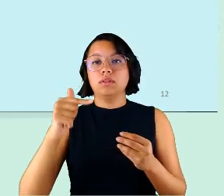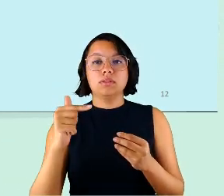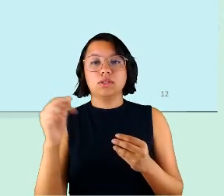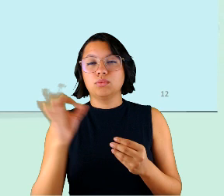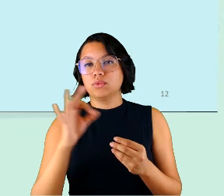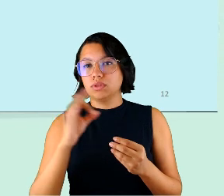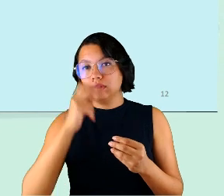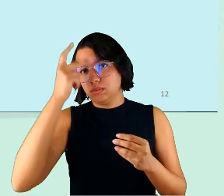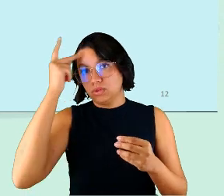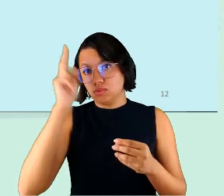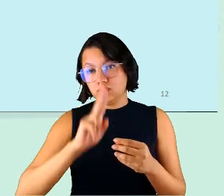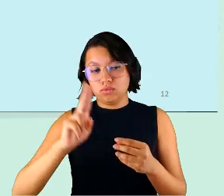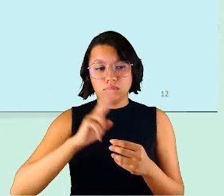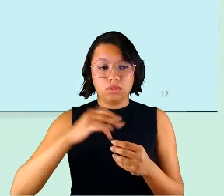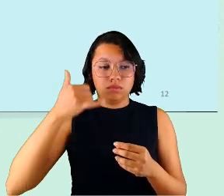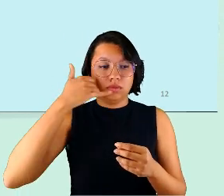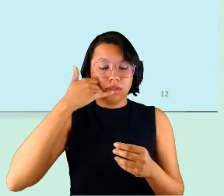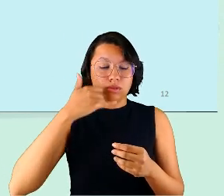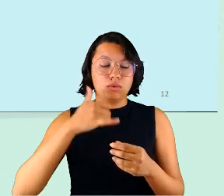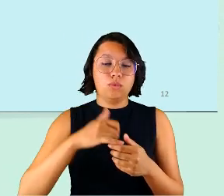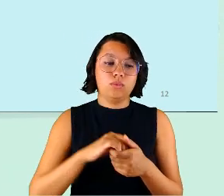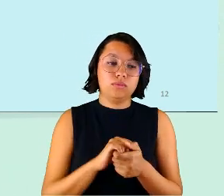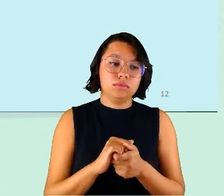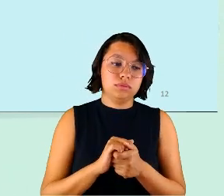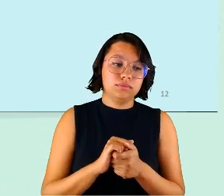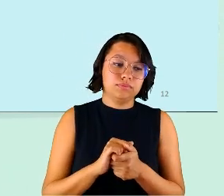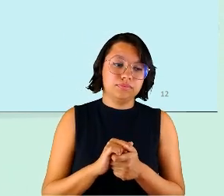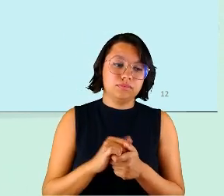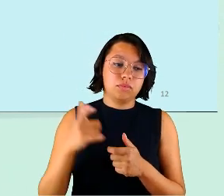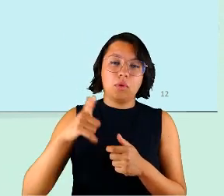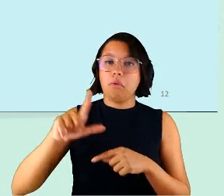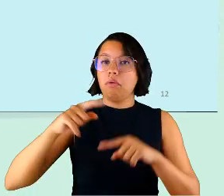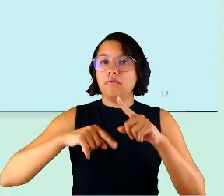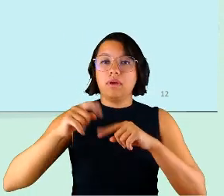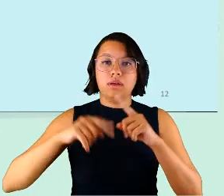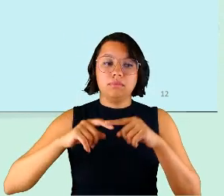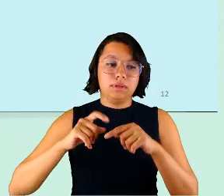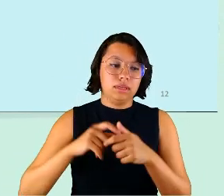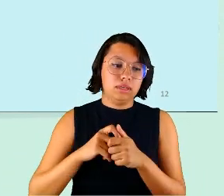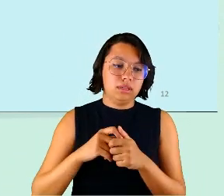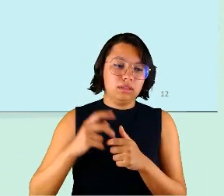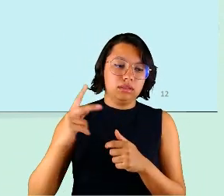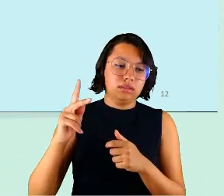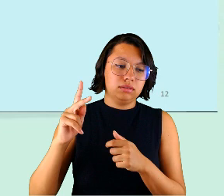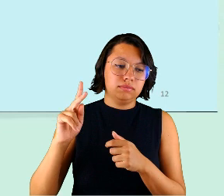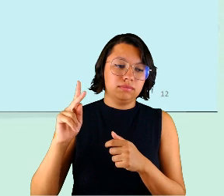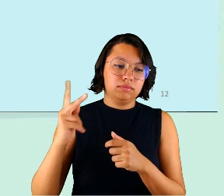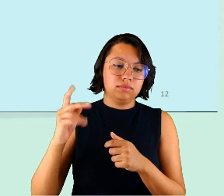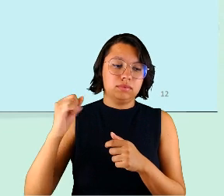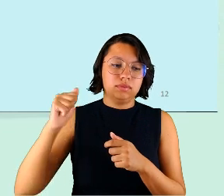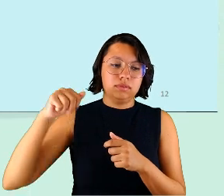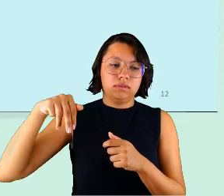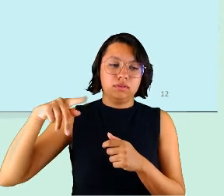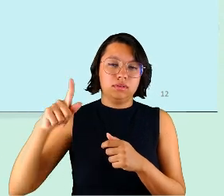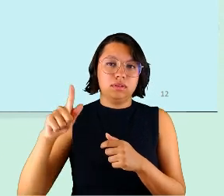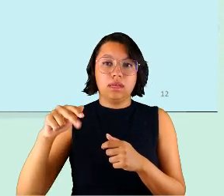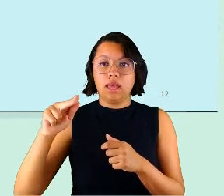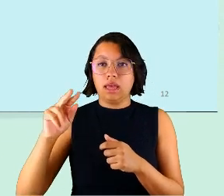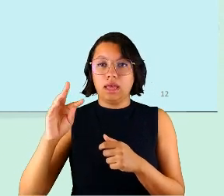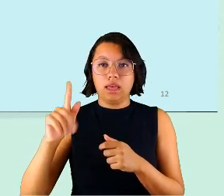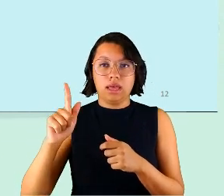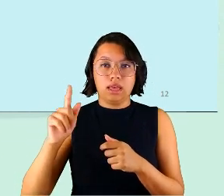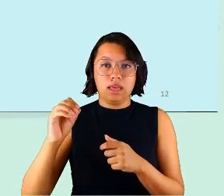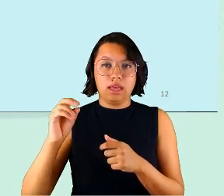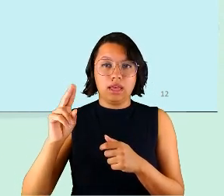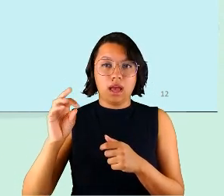% das pessoas utilizando ligações telefônicas outras ferramentas e hangouts aí a gente vê que no início